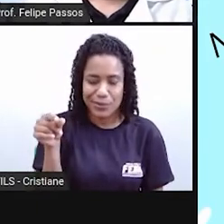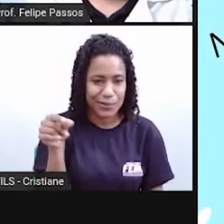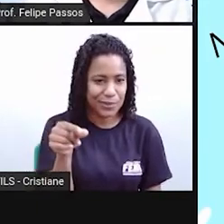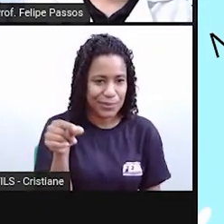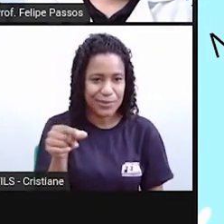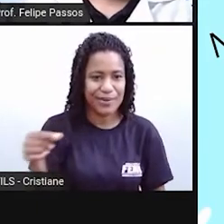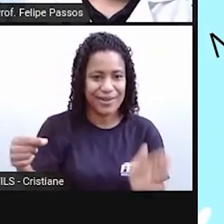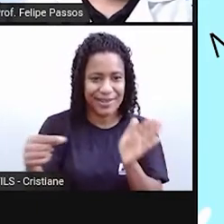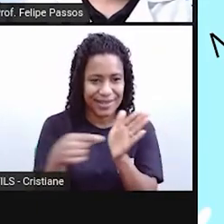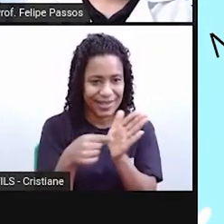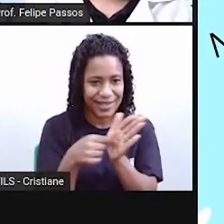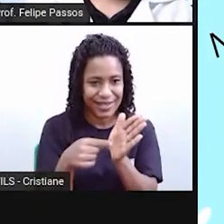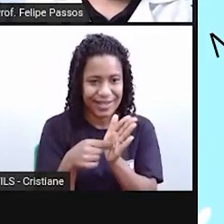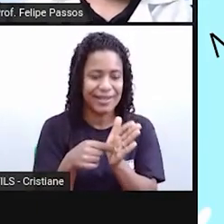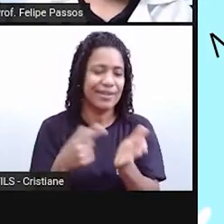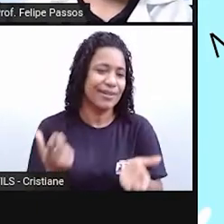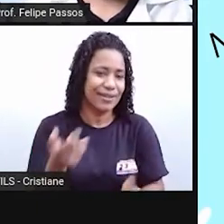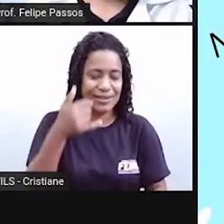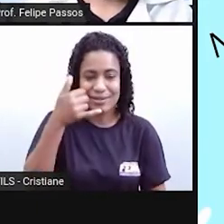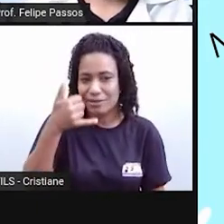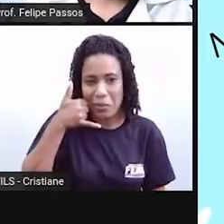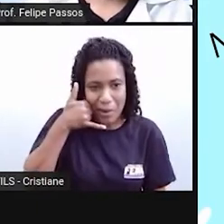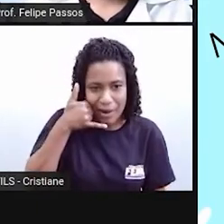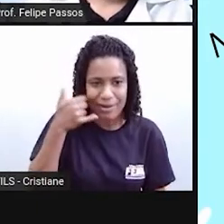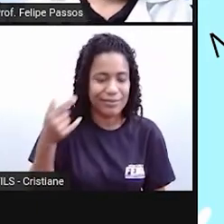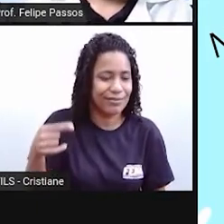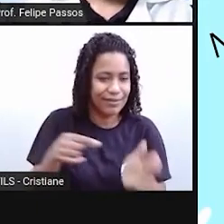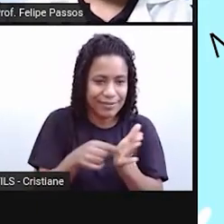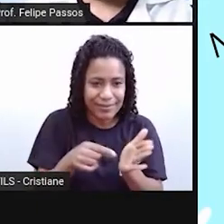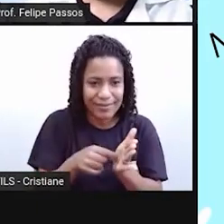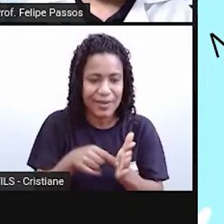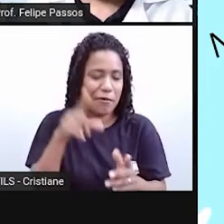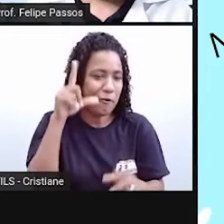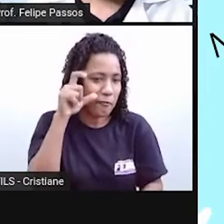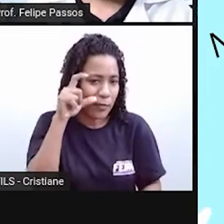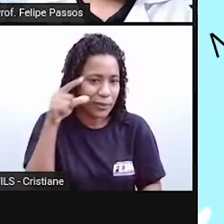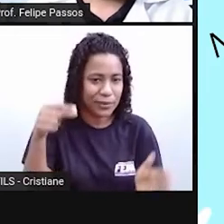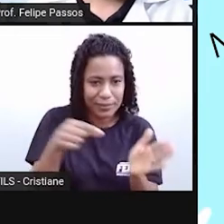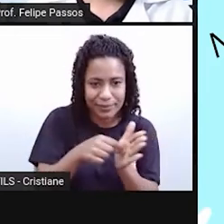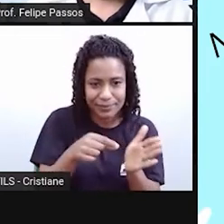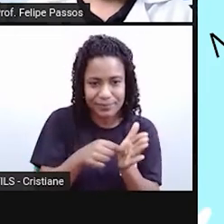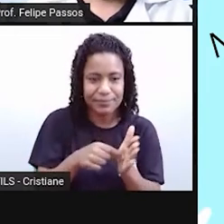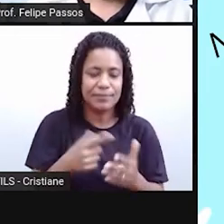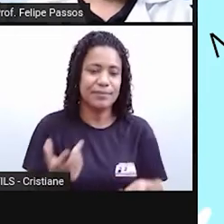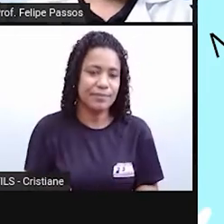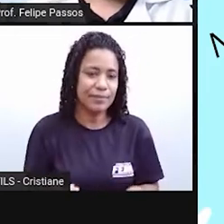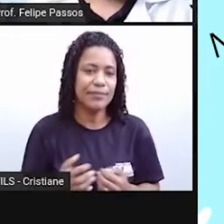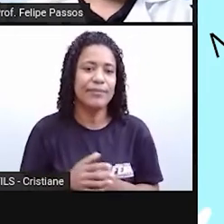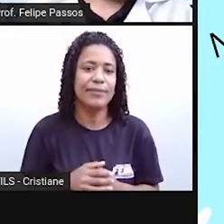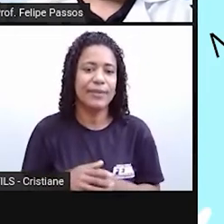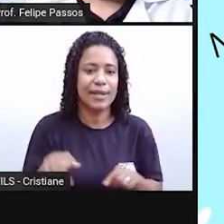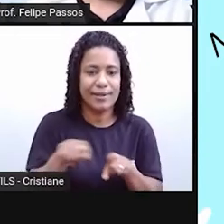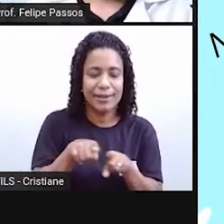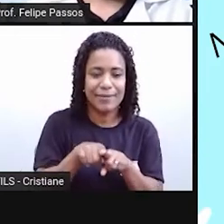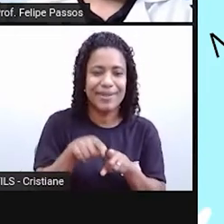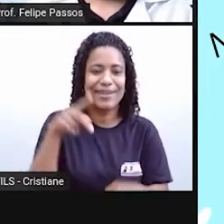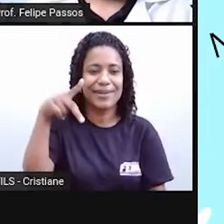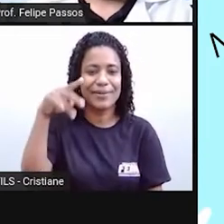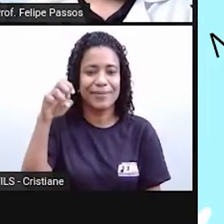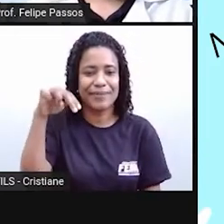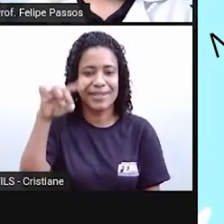computador, de celular, de máquina fotográfica. Também aqui, voltado para a tecnologia, pendrive.